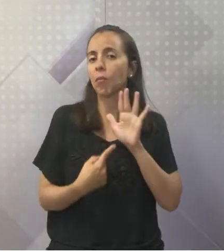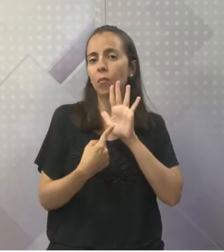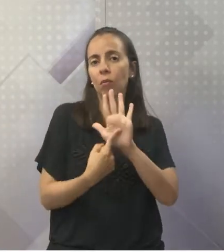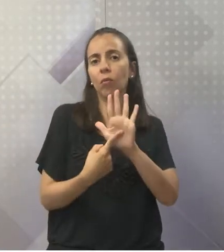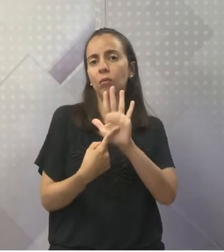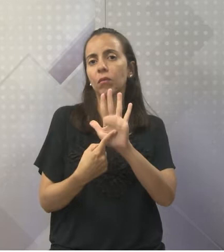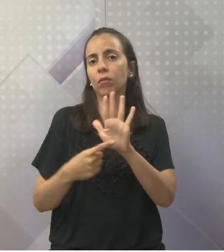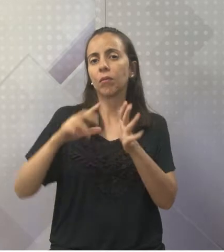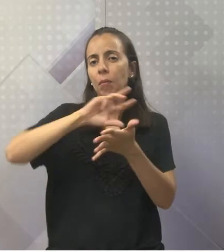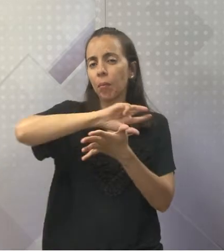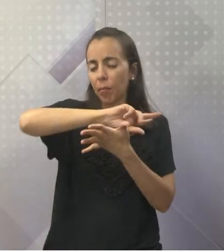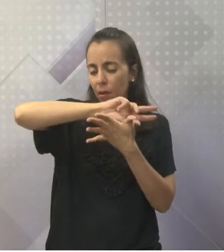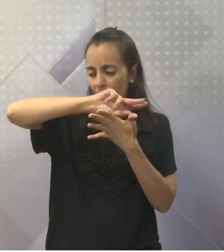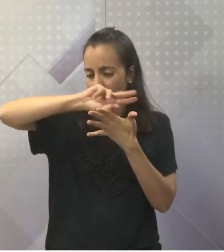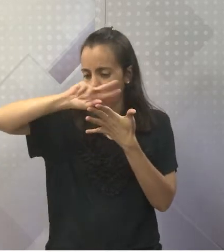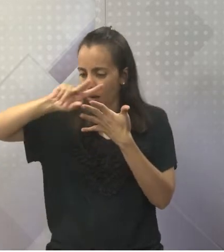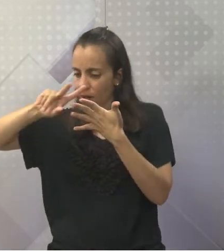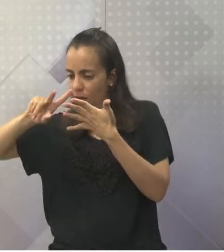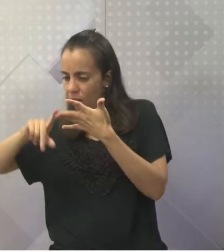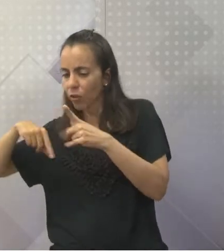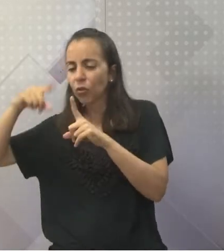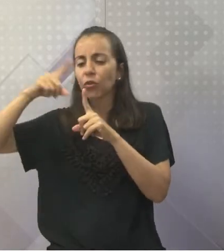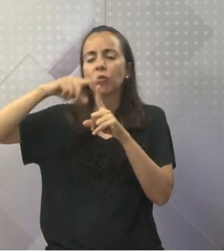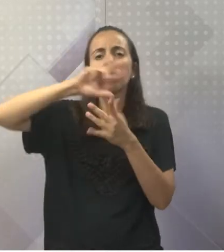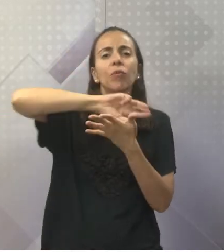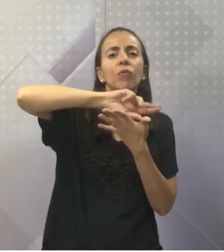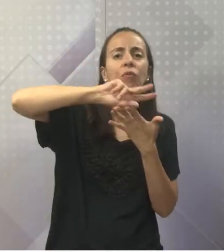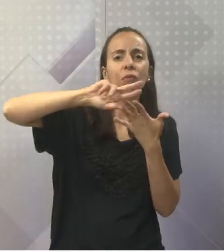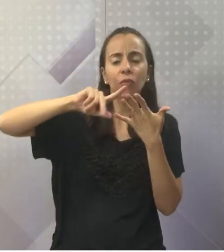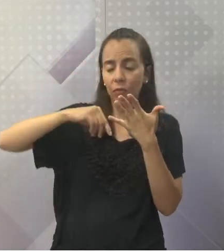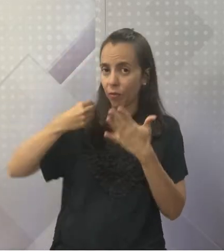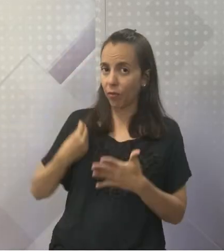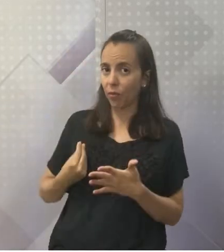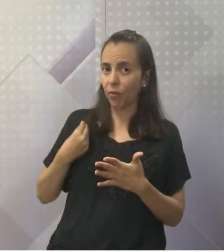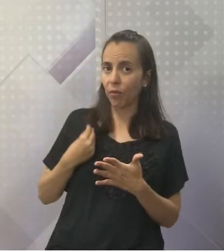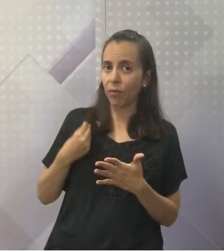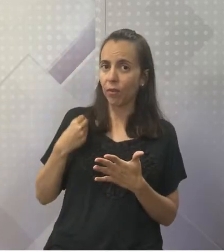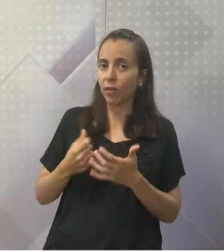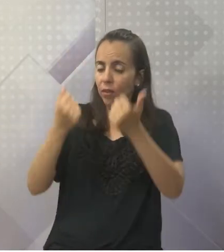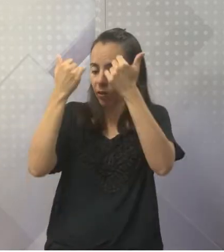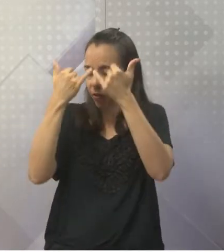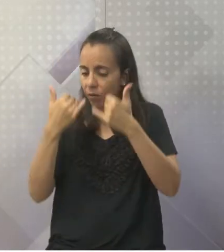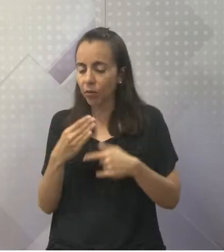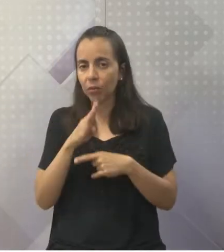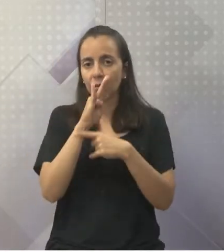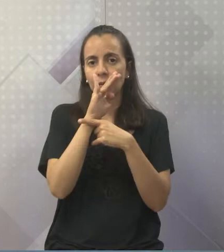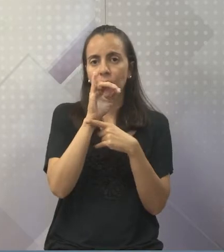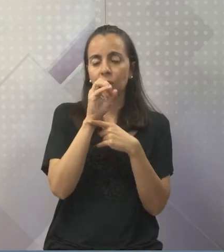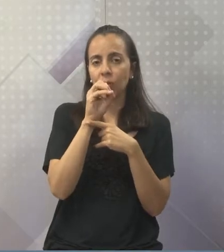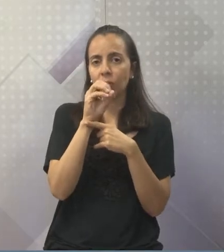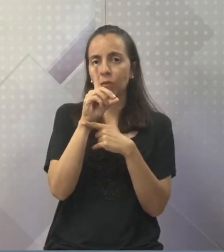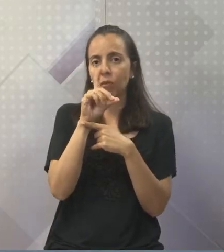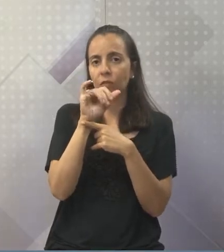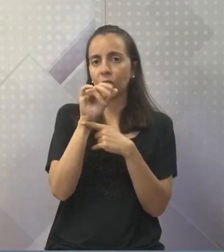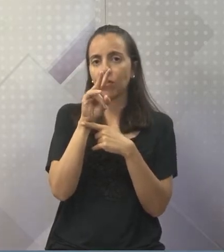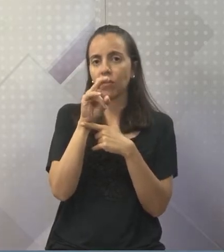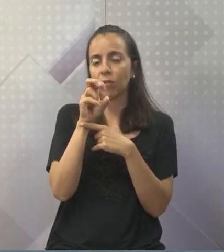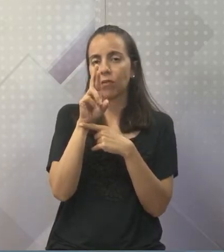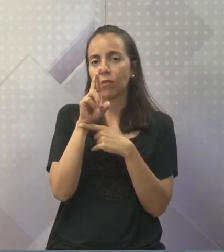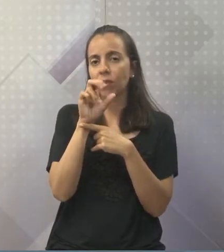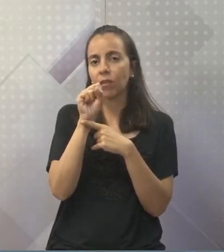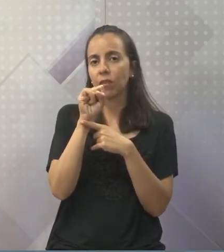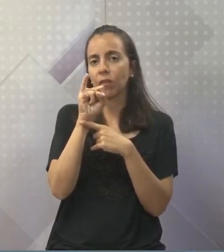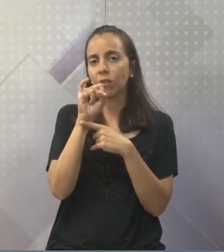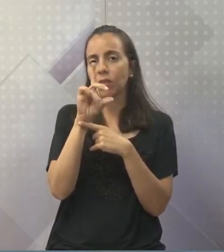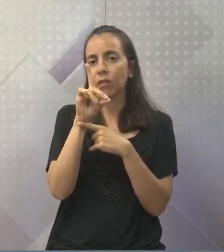várias formas de vida, a gente está falando de biodiversidade. Mas para a gente entender